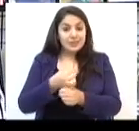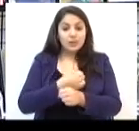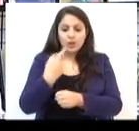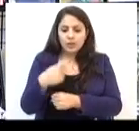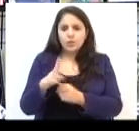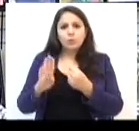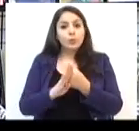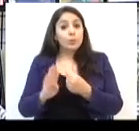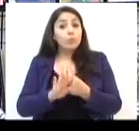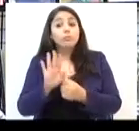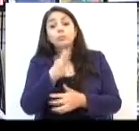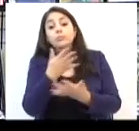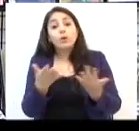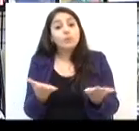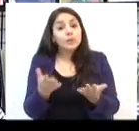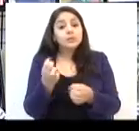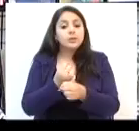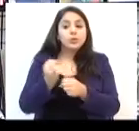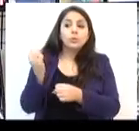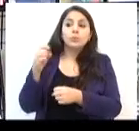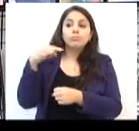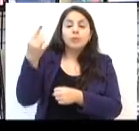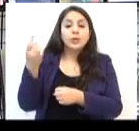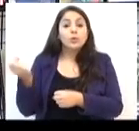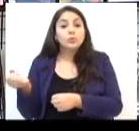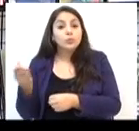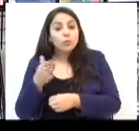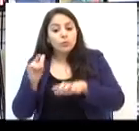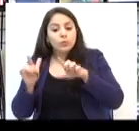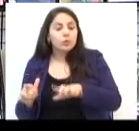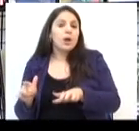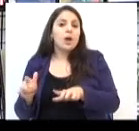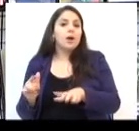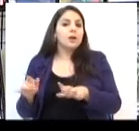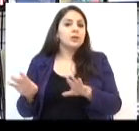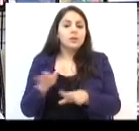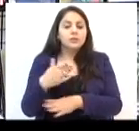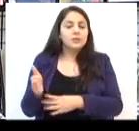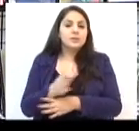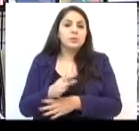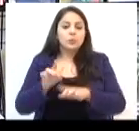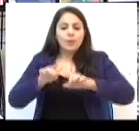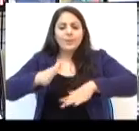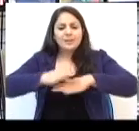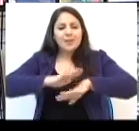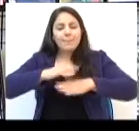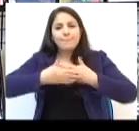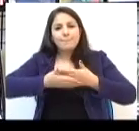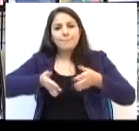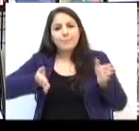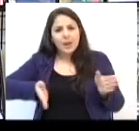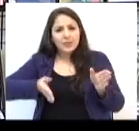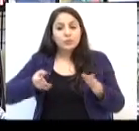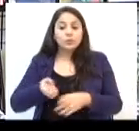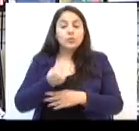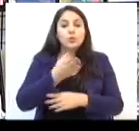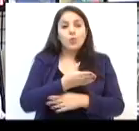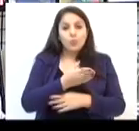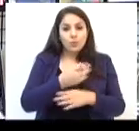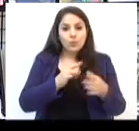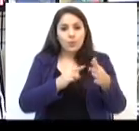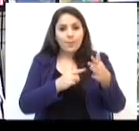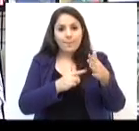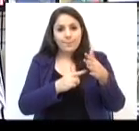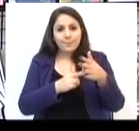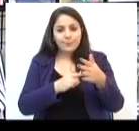Bourbon, talvez no ano que vem num novo espaço, num espaço mais aberto, num espaço mais amplo, nosso novo Parque